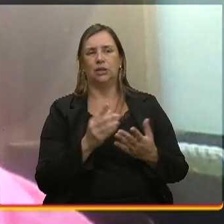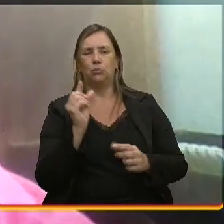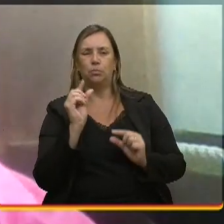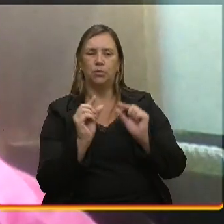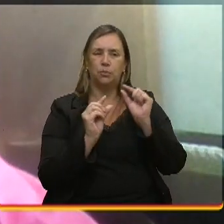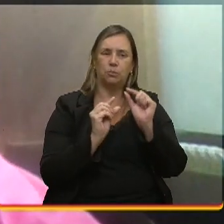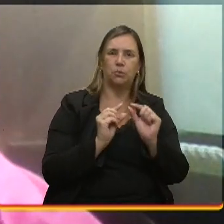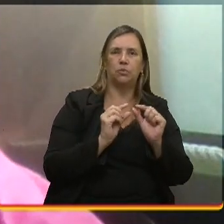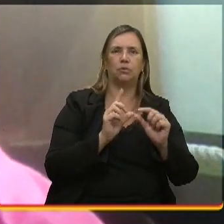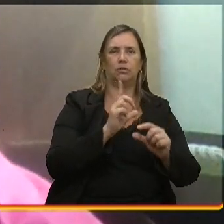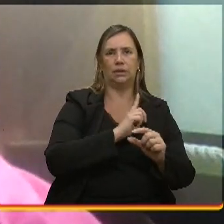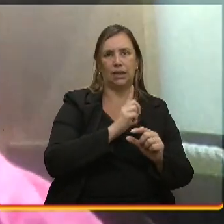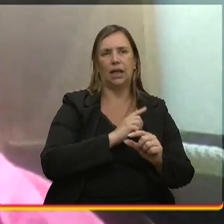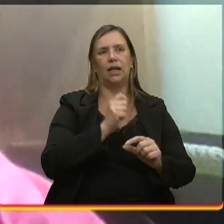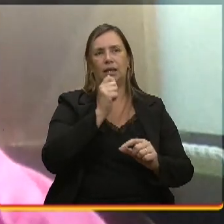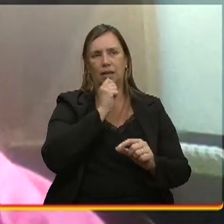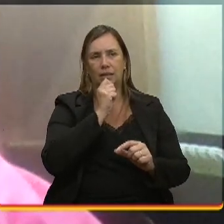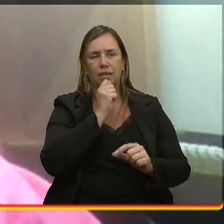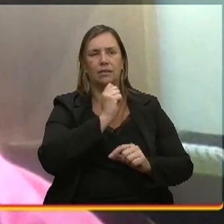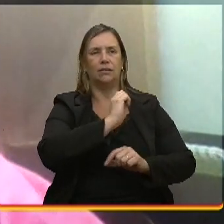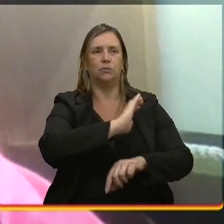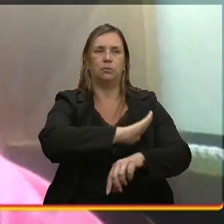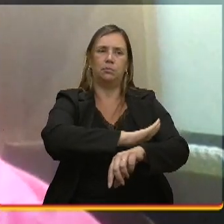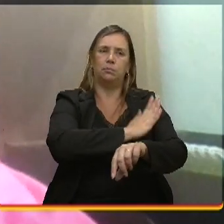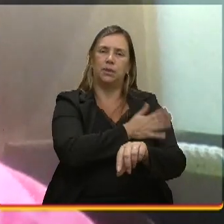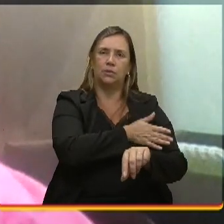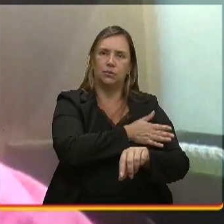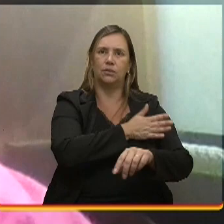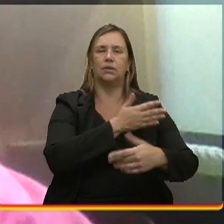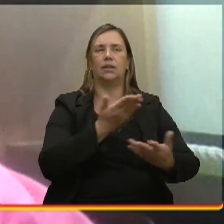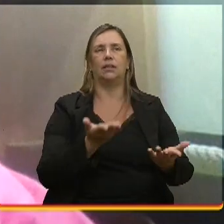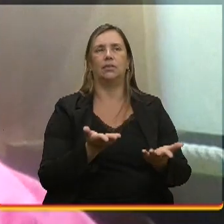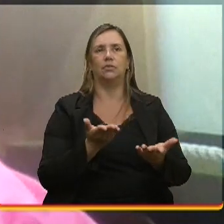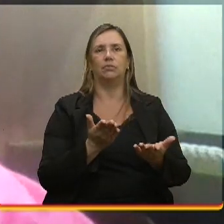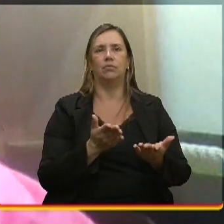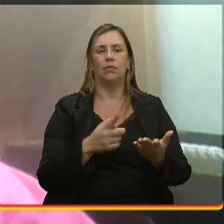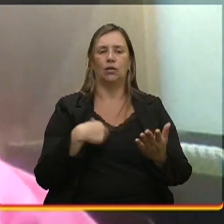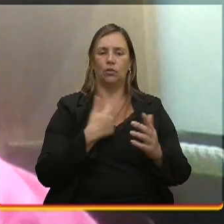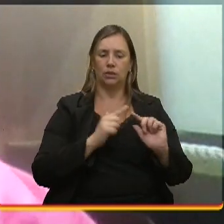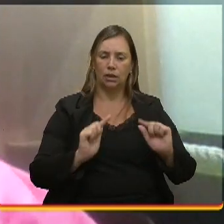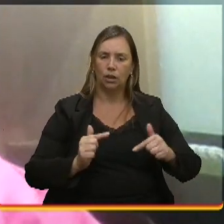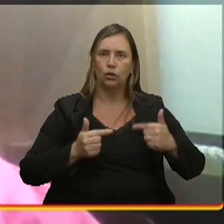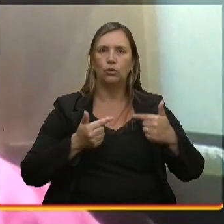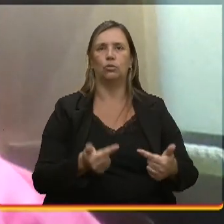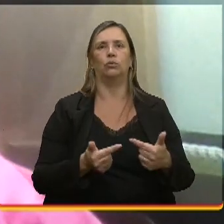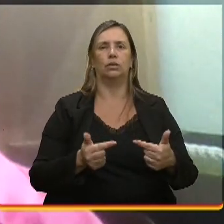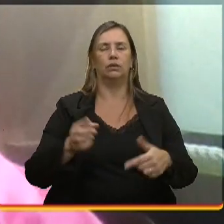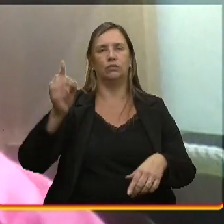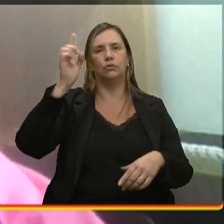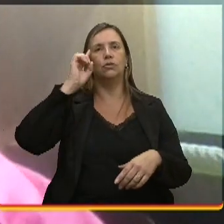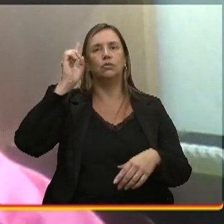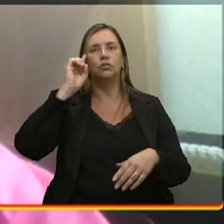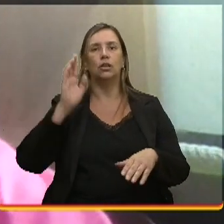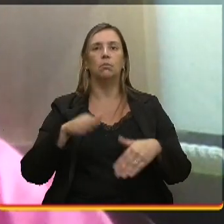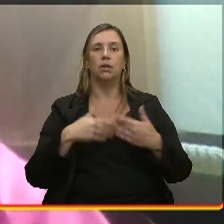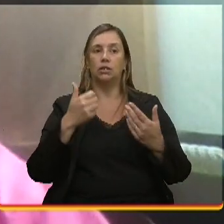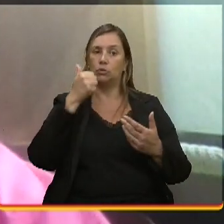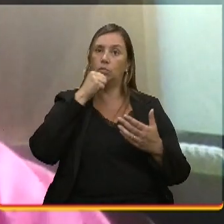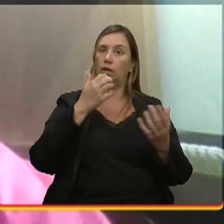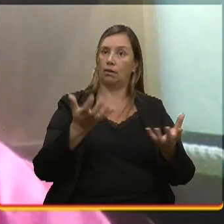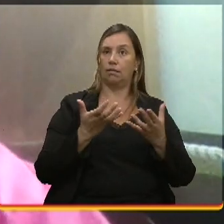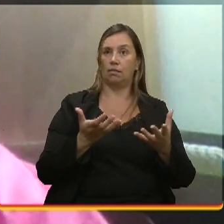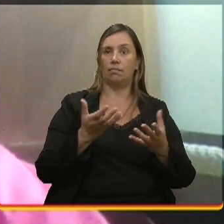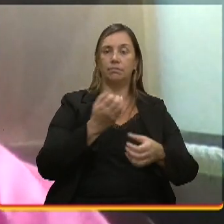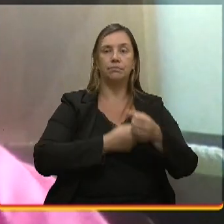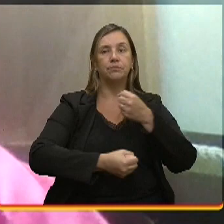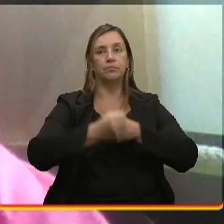preconceito, eu acho que pode-se dizer isso, né, a gente está numa luta aí, diária, só que o seguinte, as mulheres querem, o ano